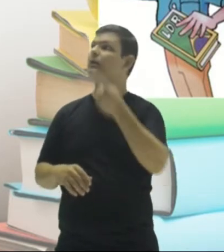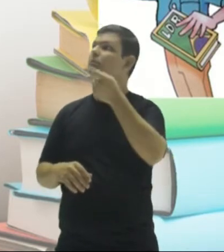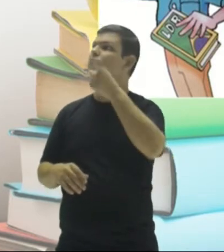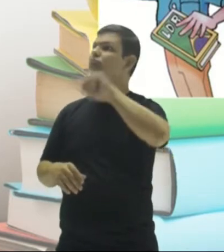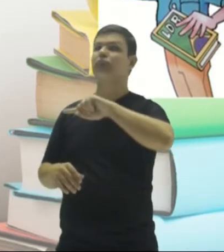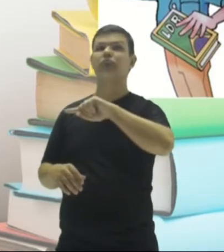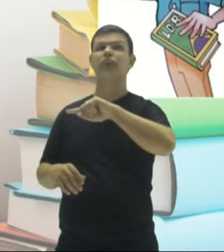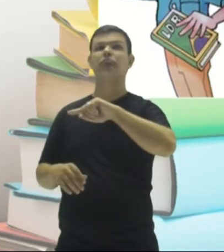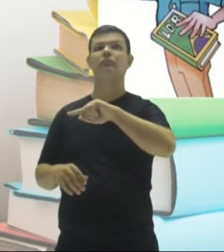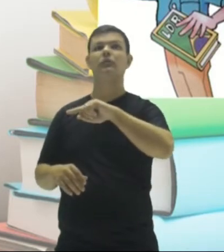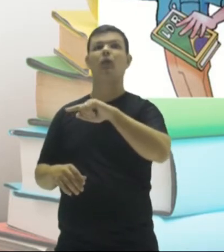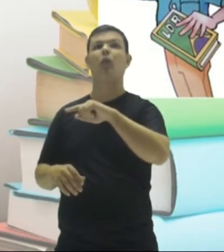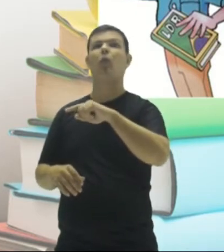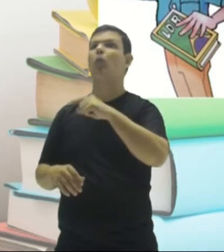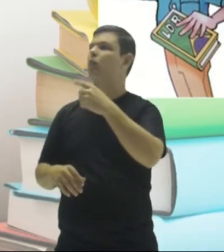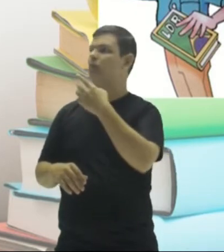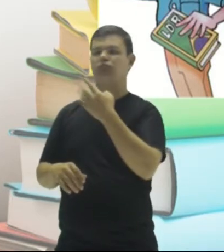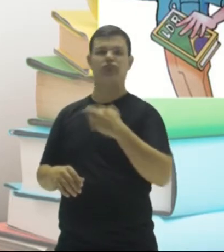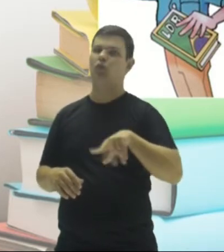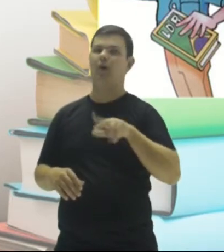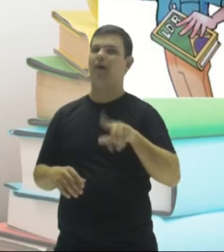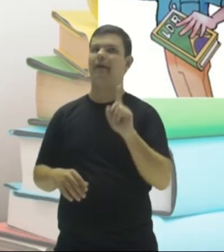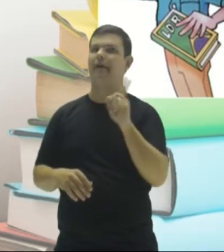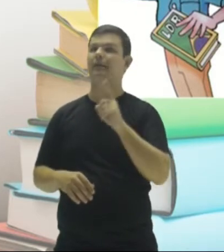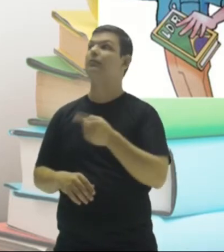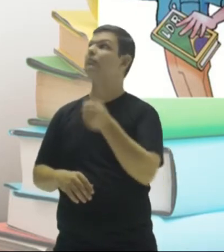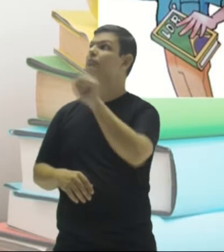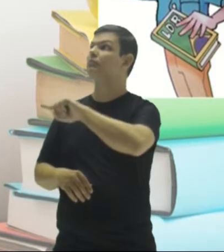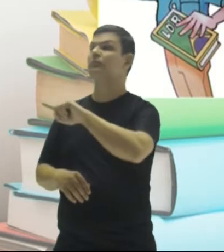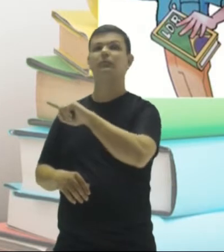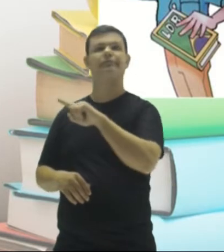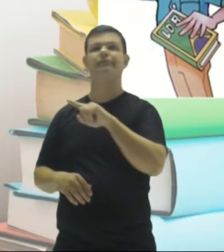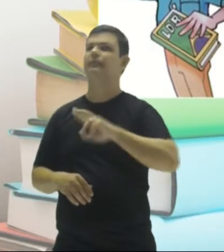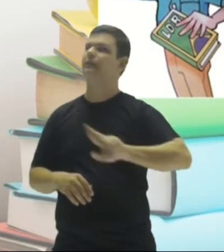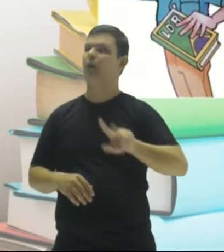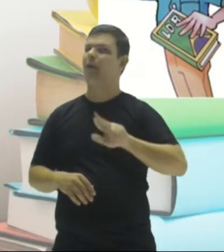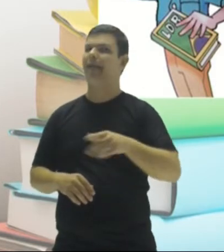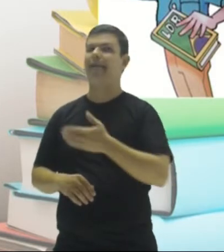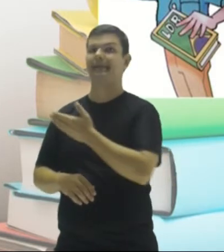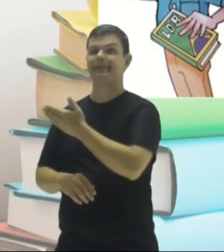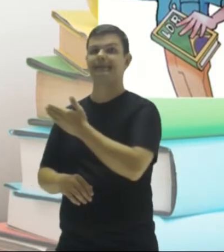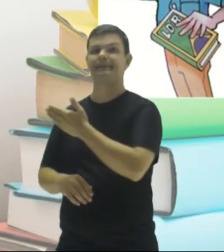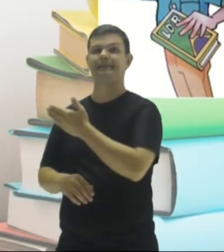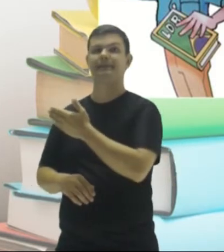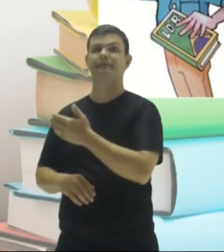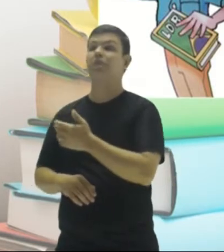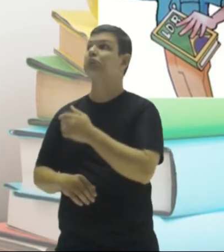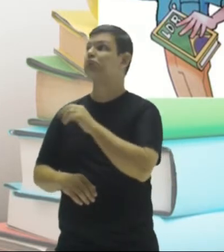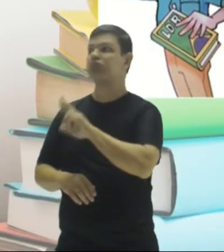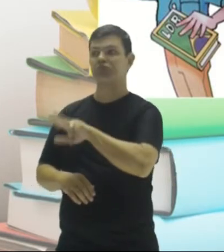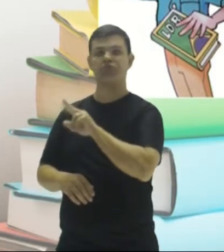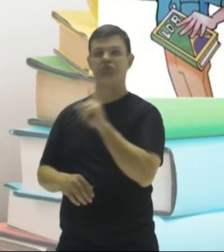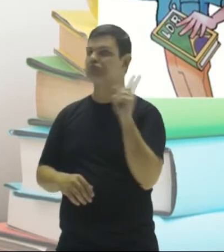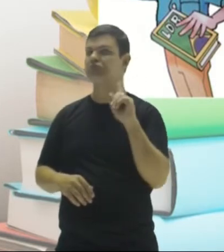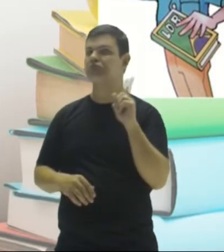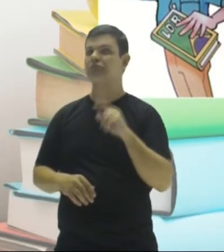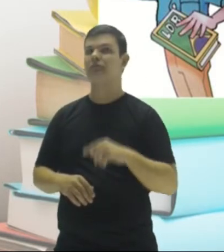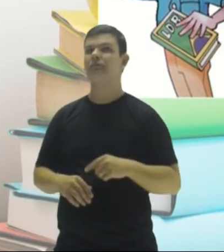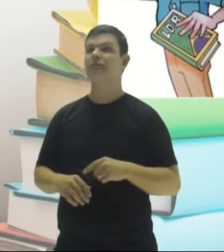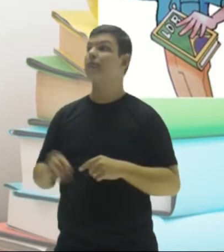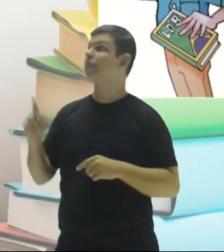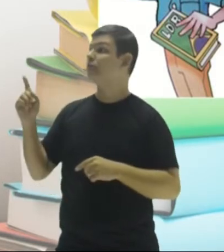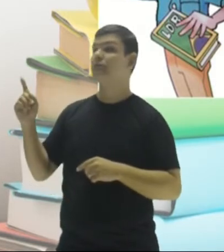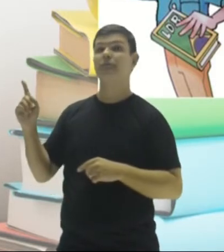outros. Terminado em quatro, também não é primo. Terminado em seis, também não é primo. Terminado em oito, também não é primo.